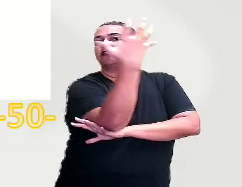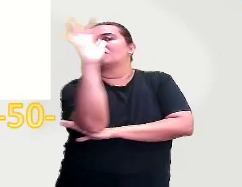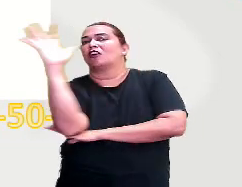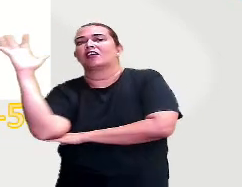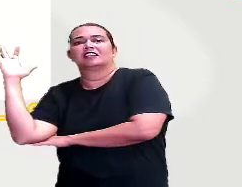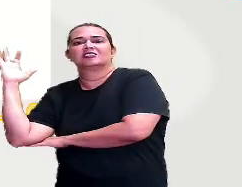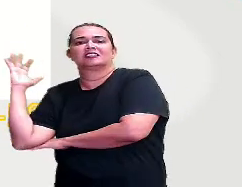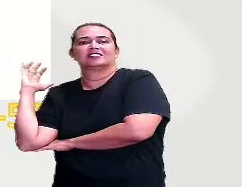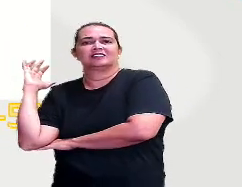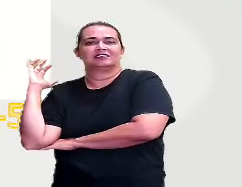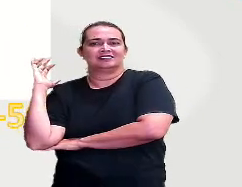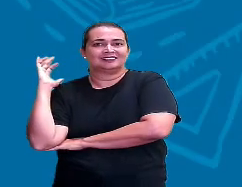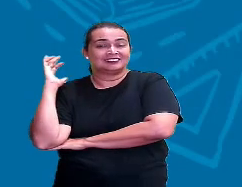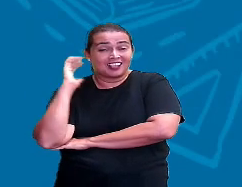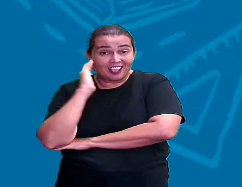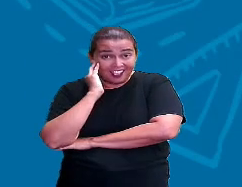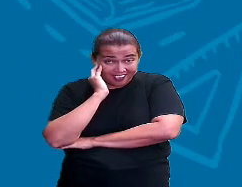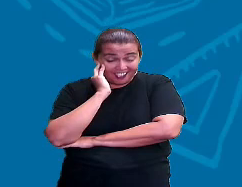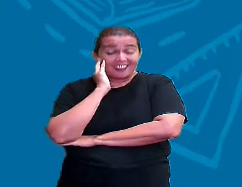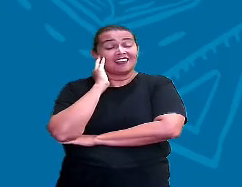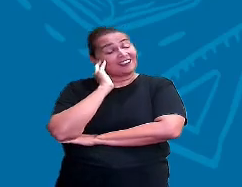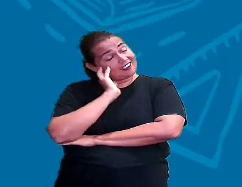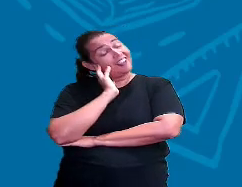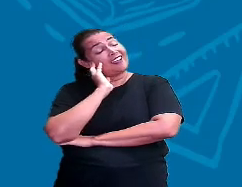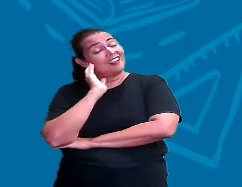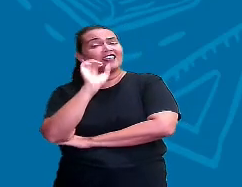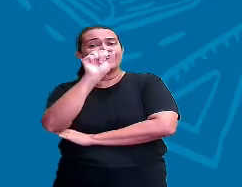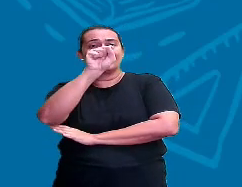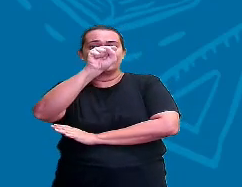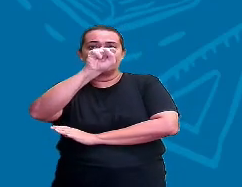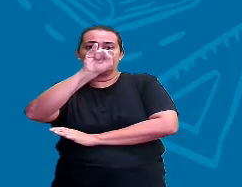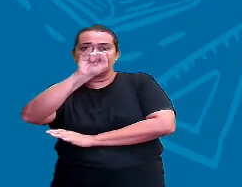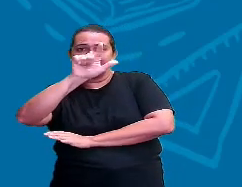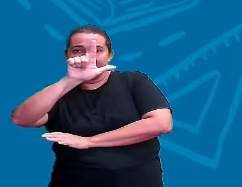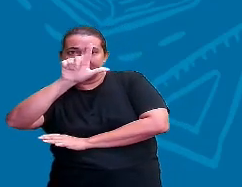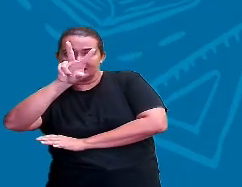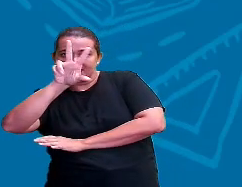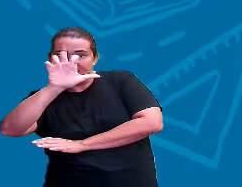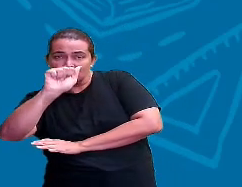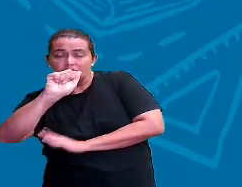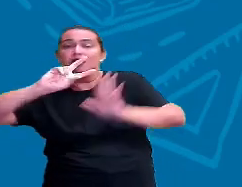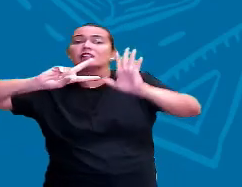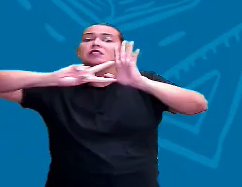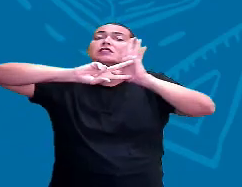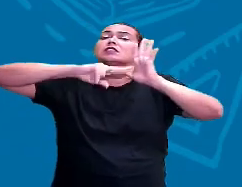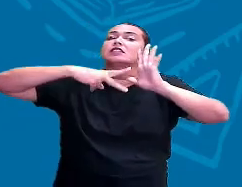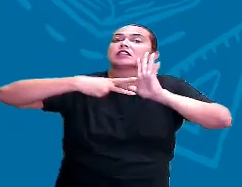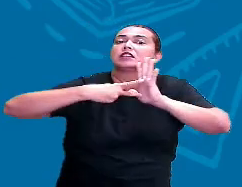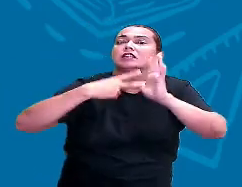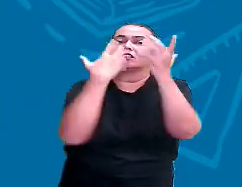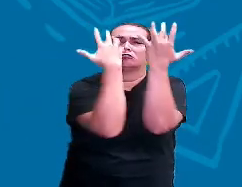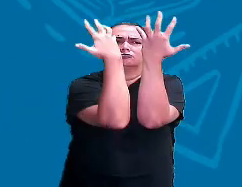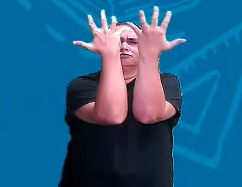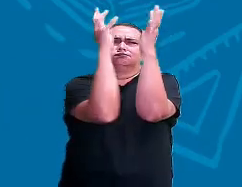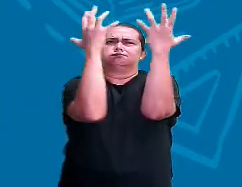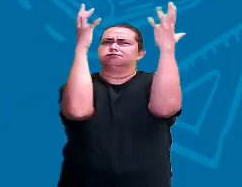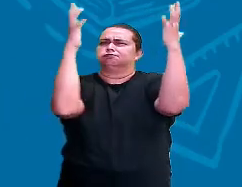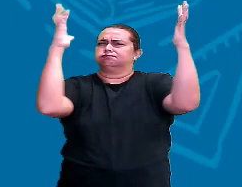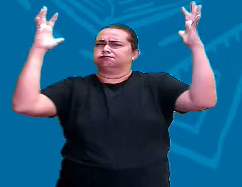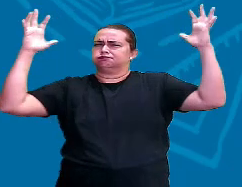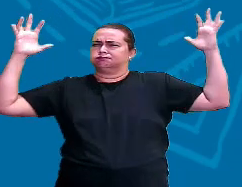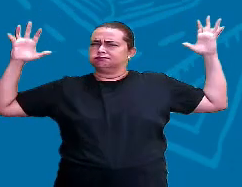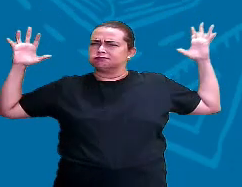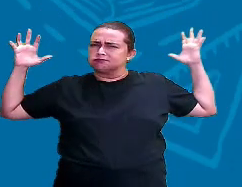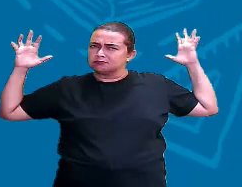Sabia disso? O sobrenome Silva significa selva ou floresta. É aquele que veio da selva,